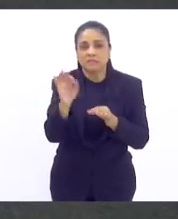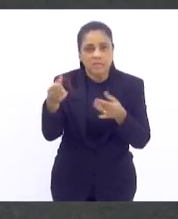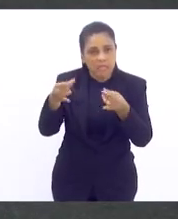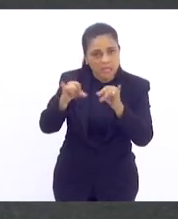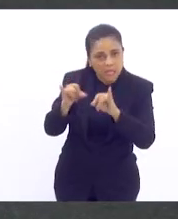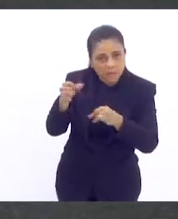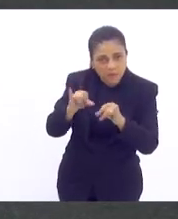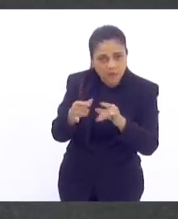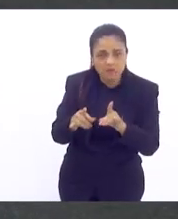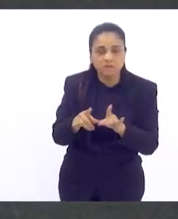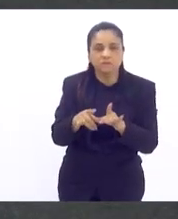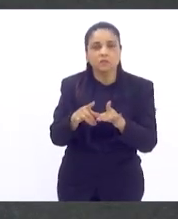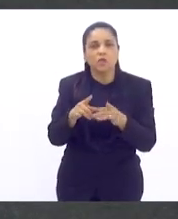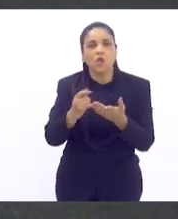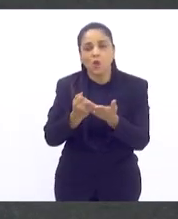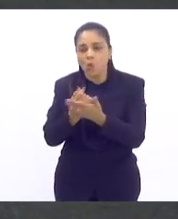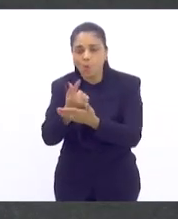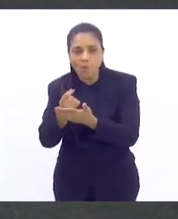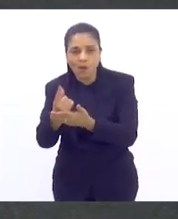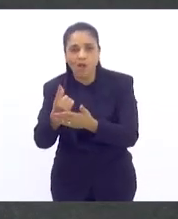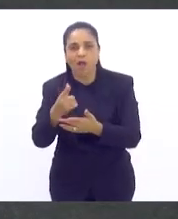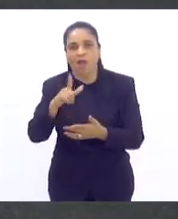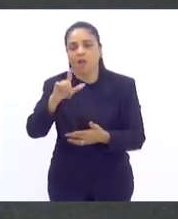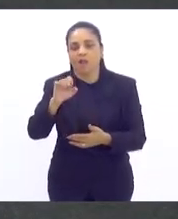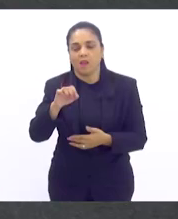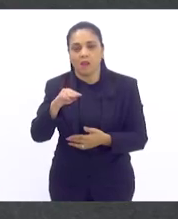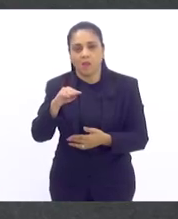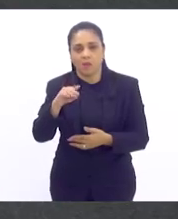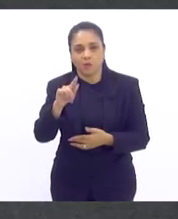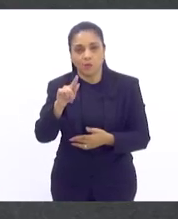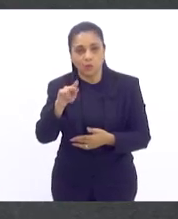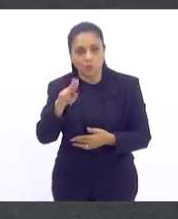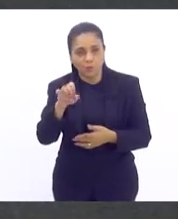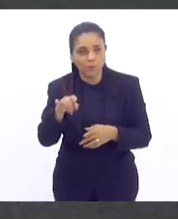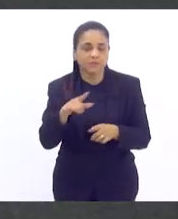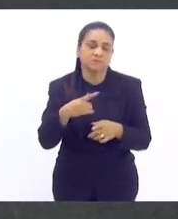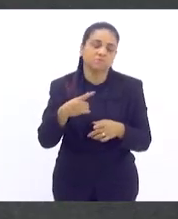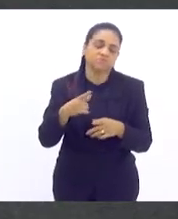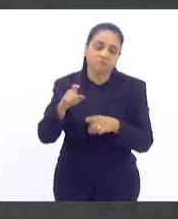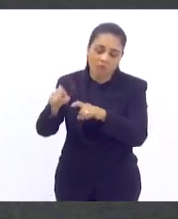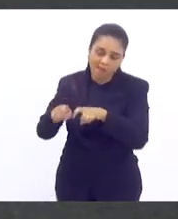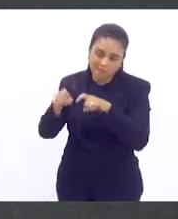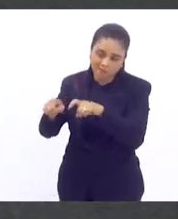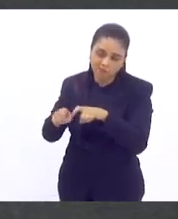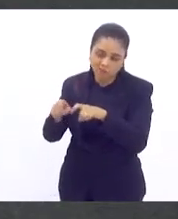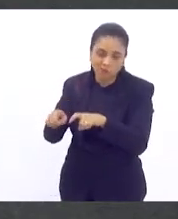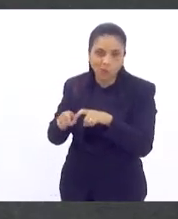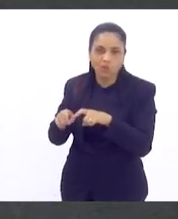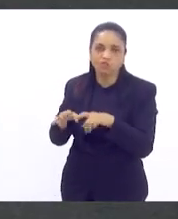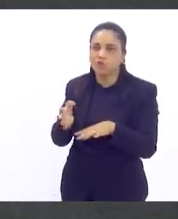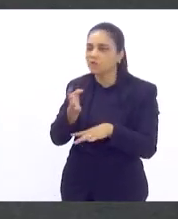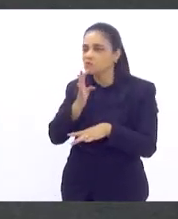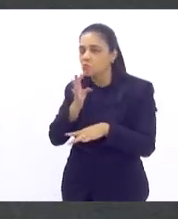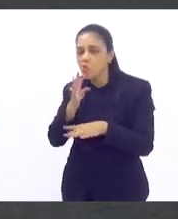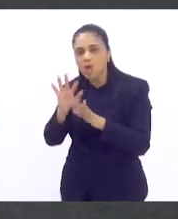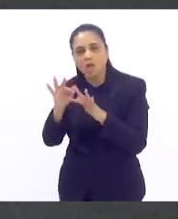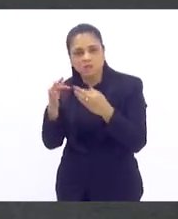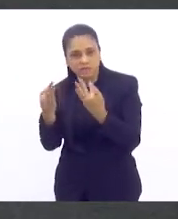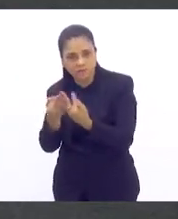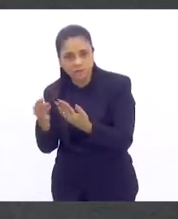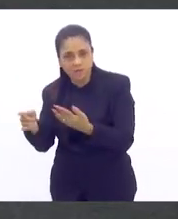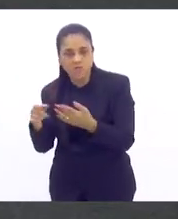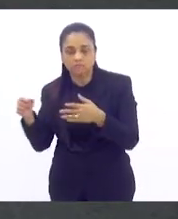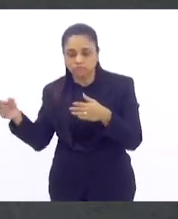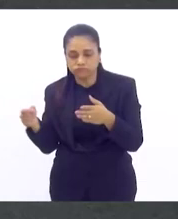legumes e tudo, de agricultores familiares, que já é uma forma de você também estimular o